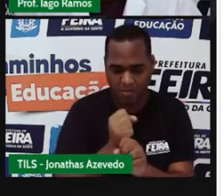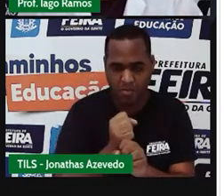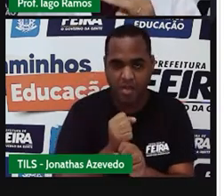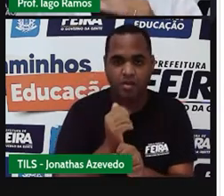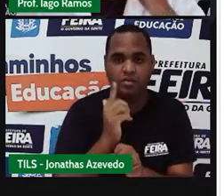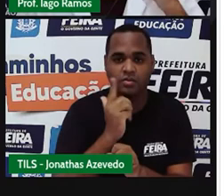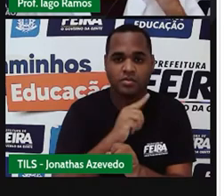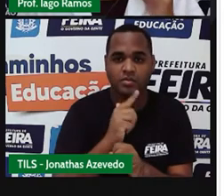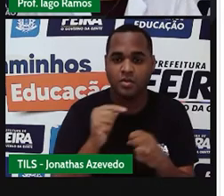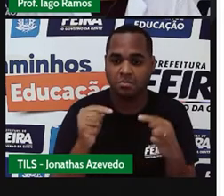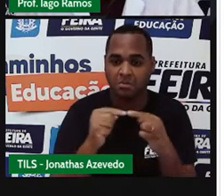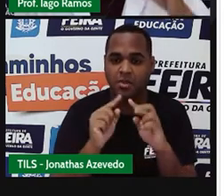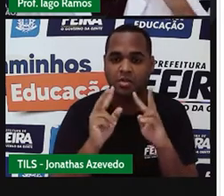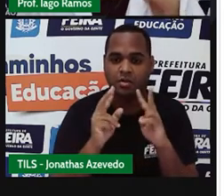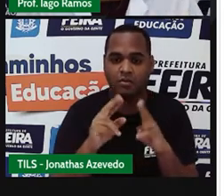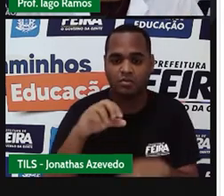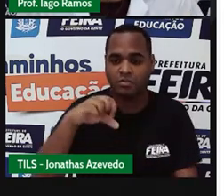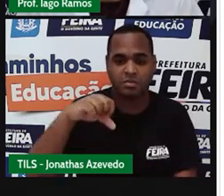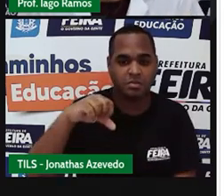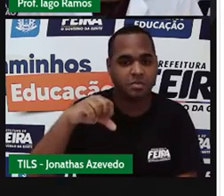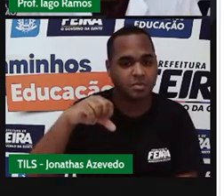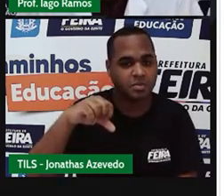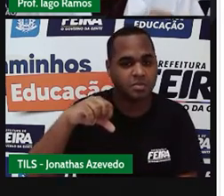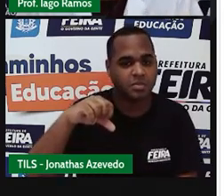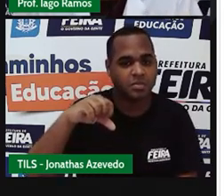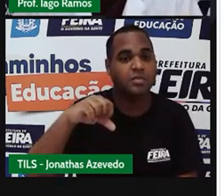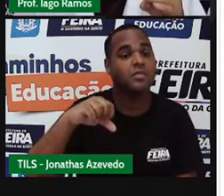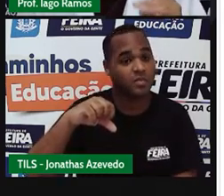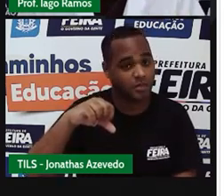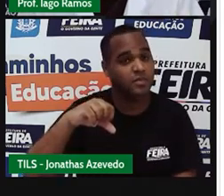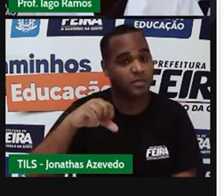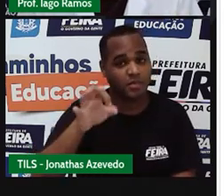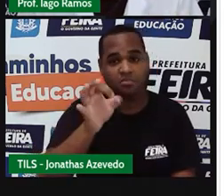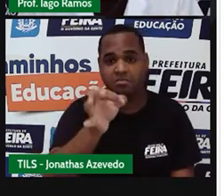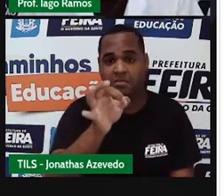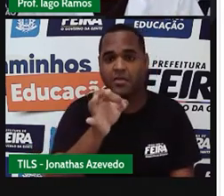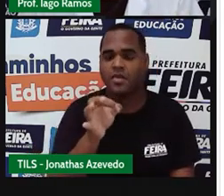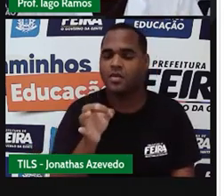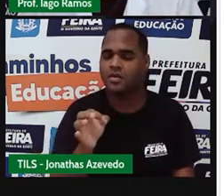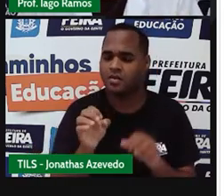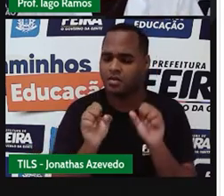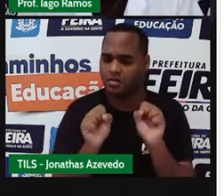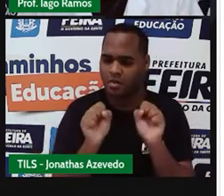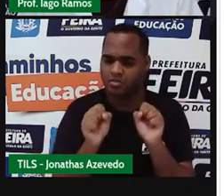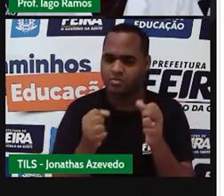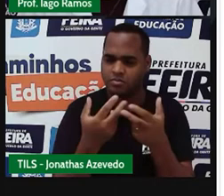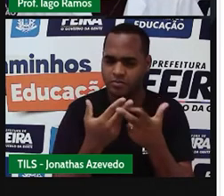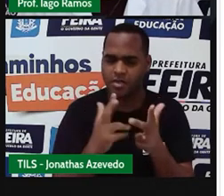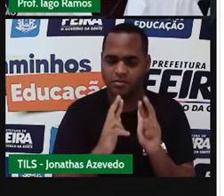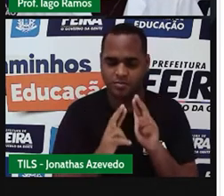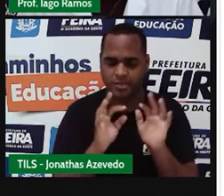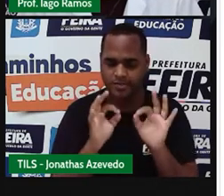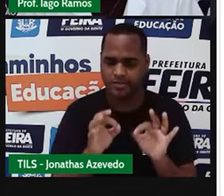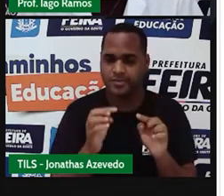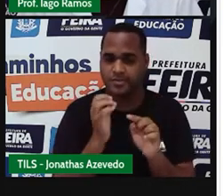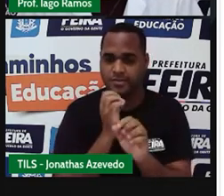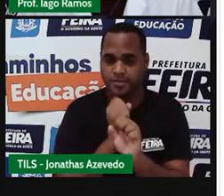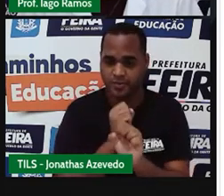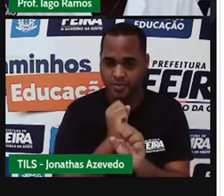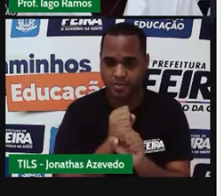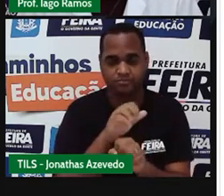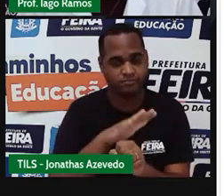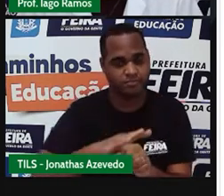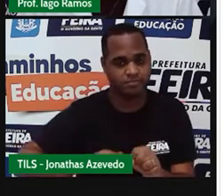na tela, dá sempre 9. Certo? É só você fazer aí, ó, fazer a soma dos